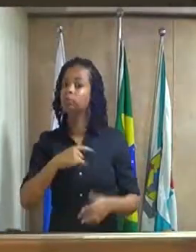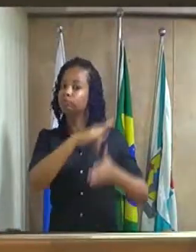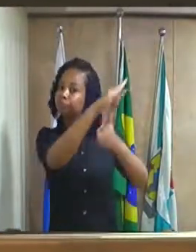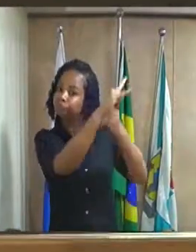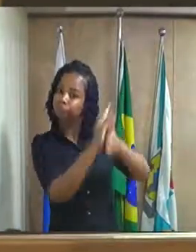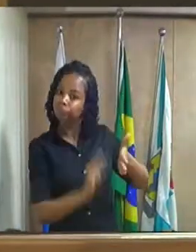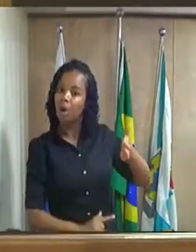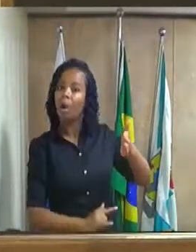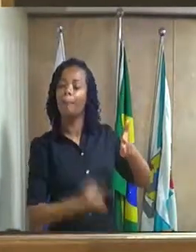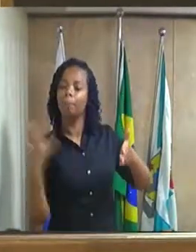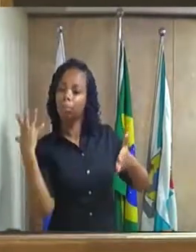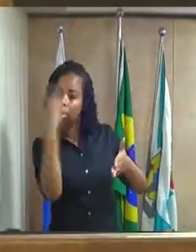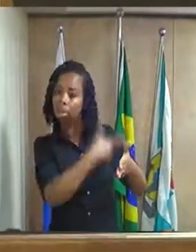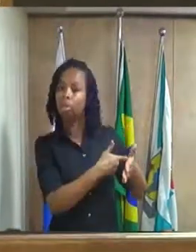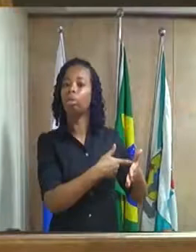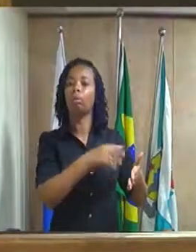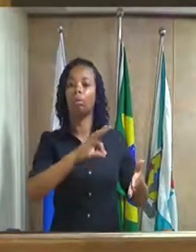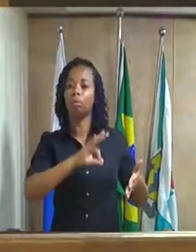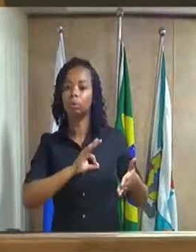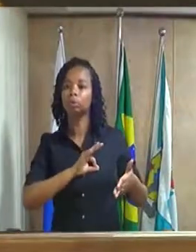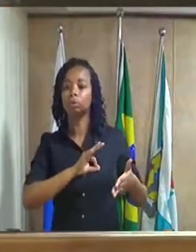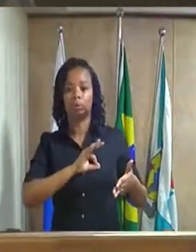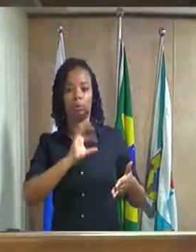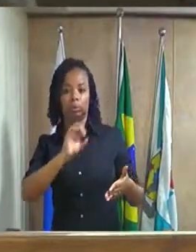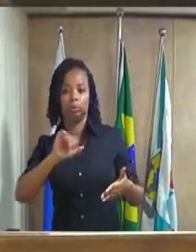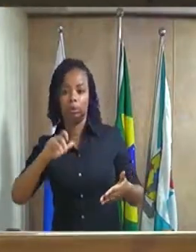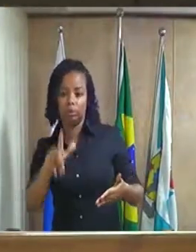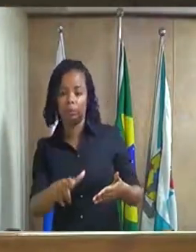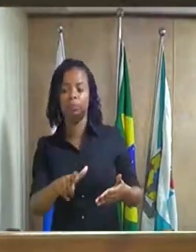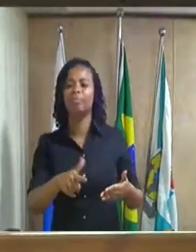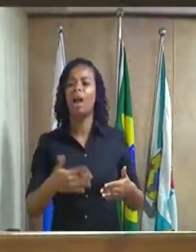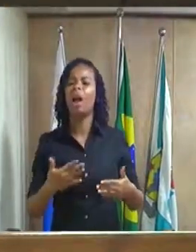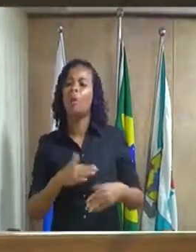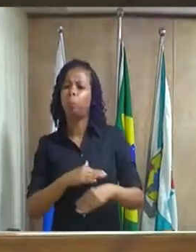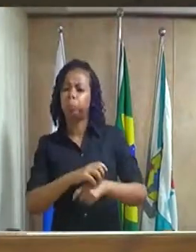eles estavam criando barricatas com